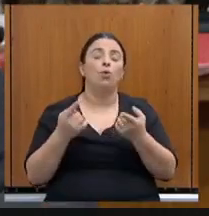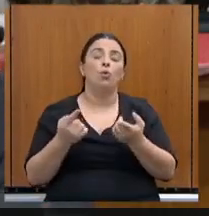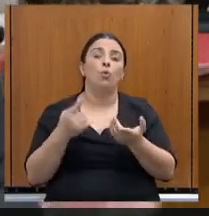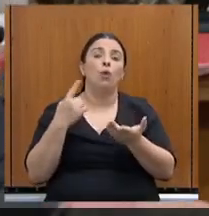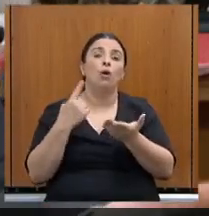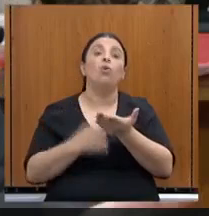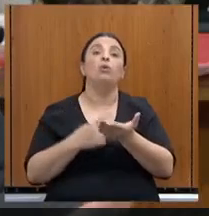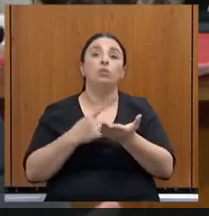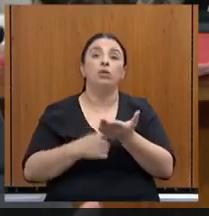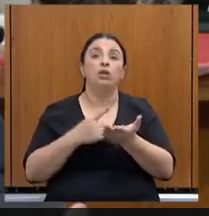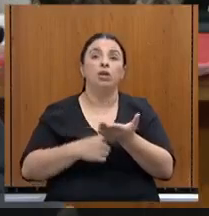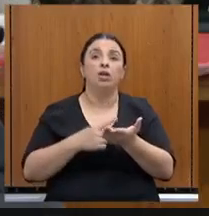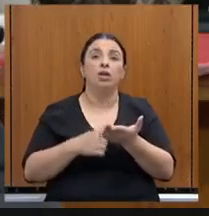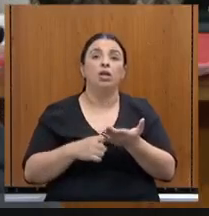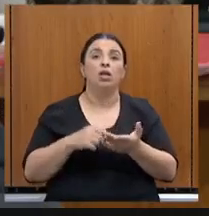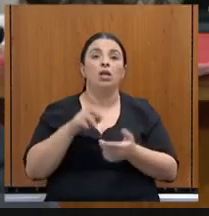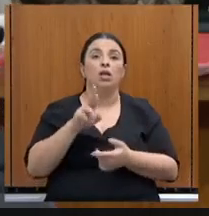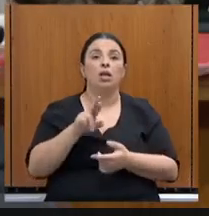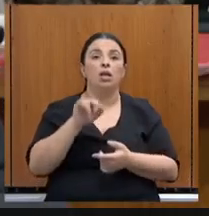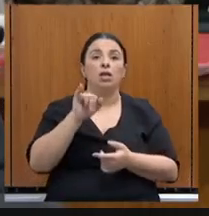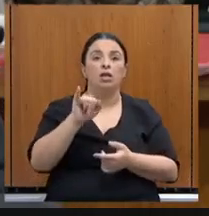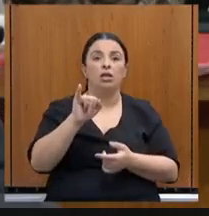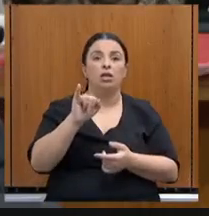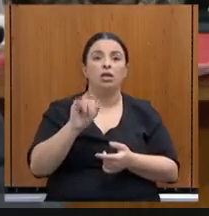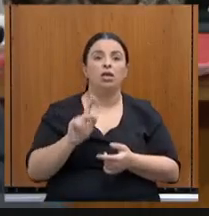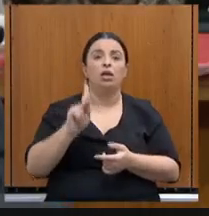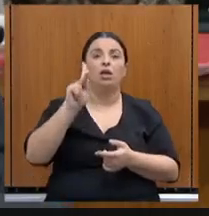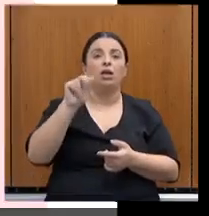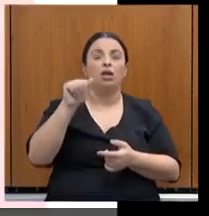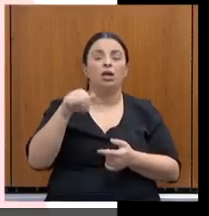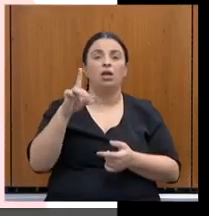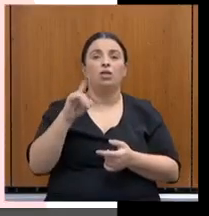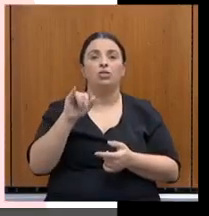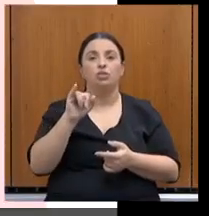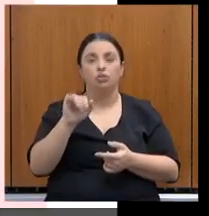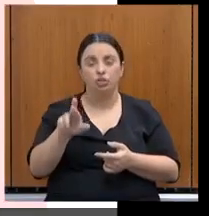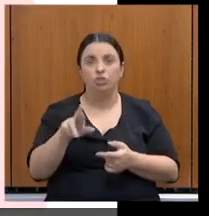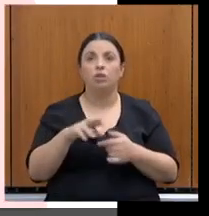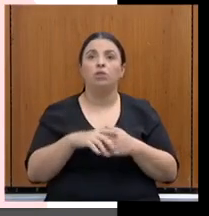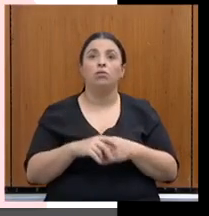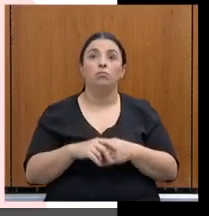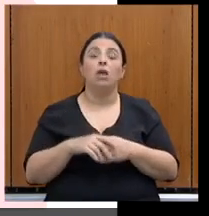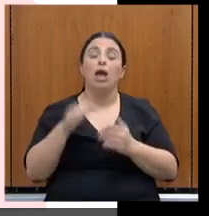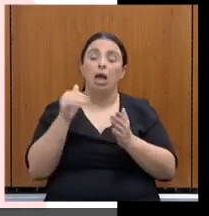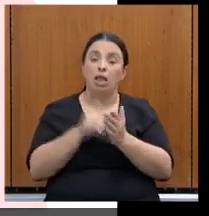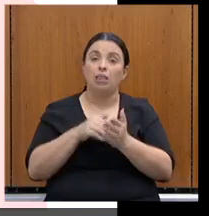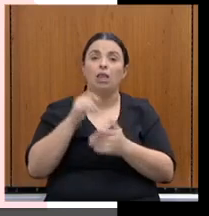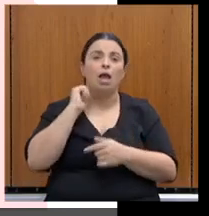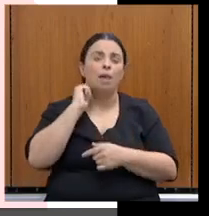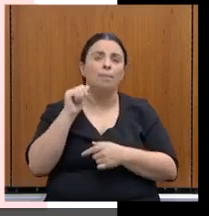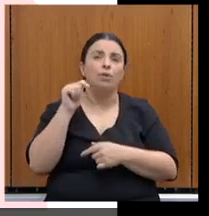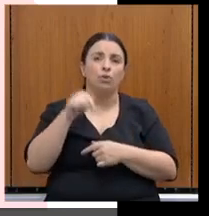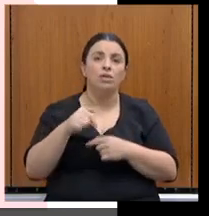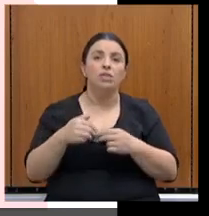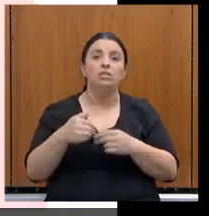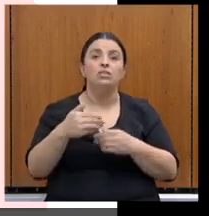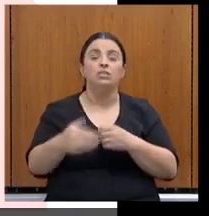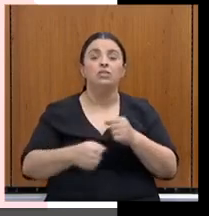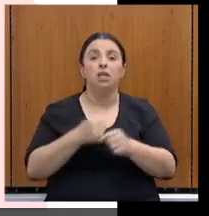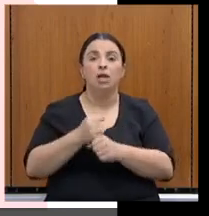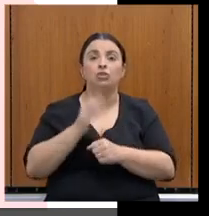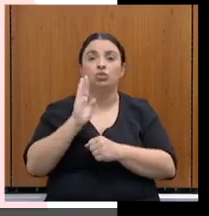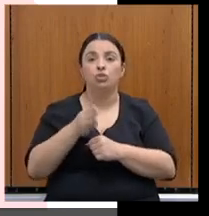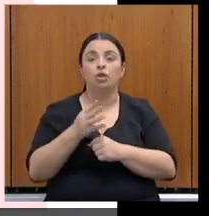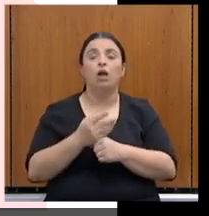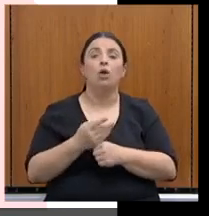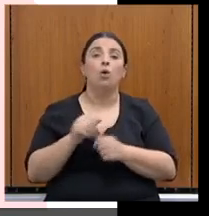fez o acordo, e o total recebido, nesse ano, até abril, que a gente fez no primeiro quadrimestre, é